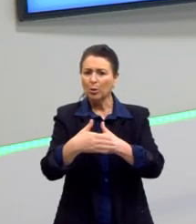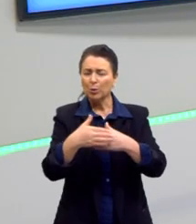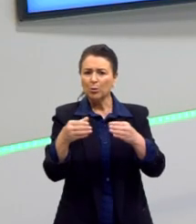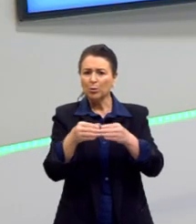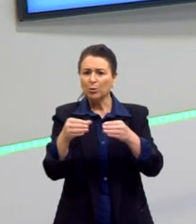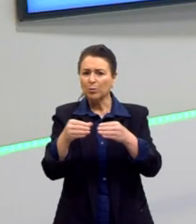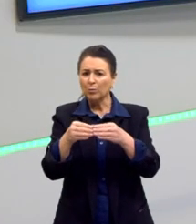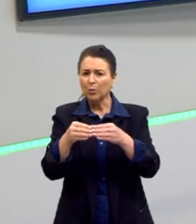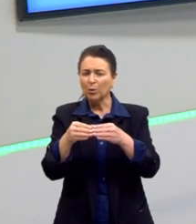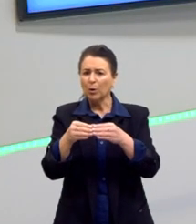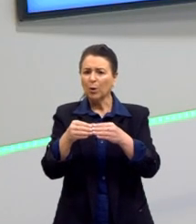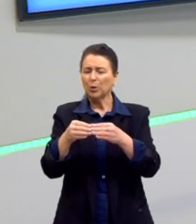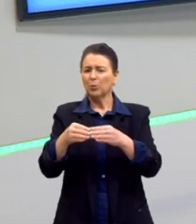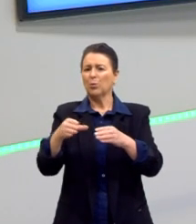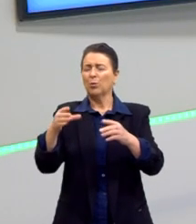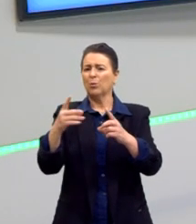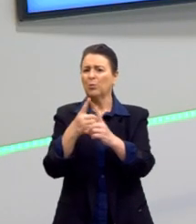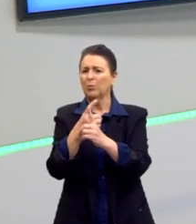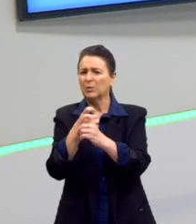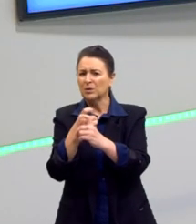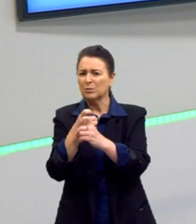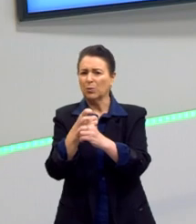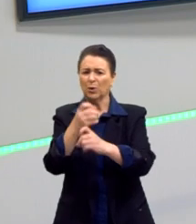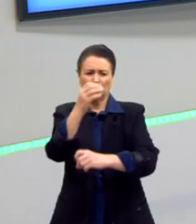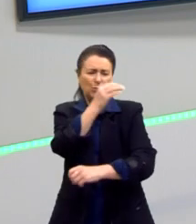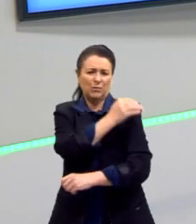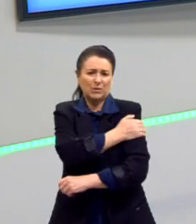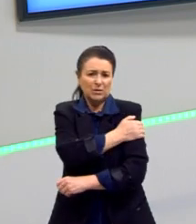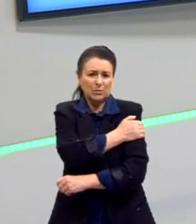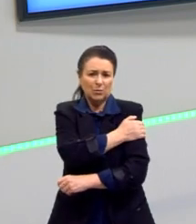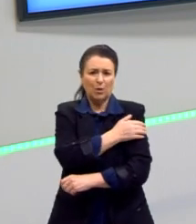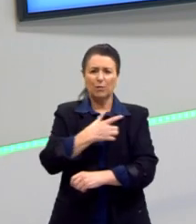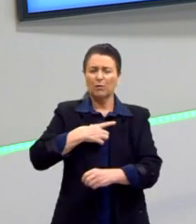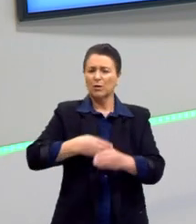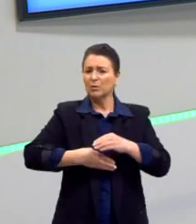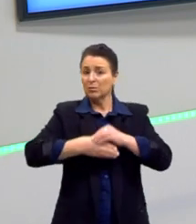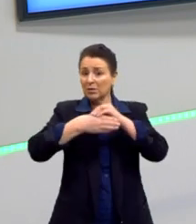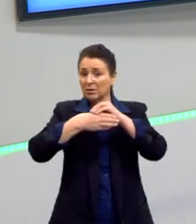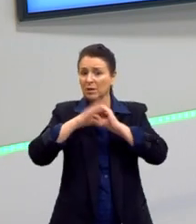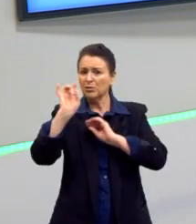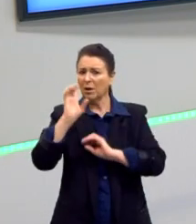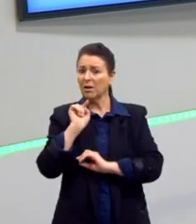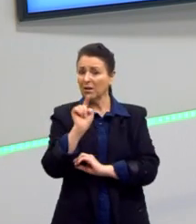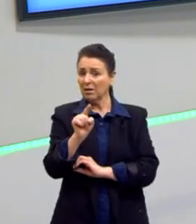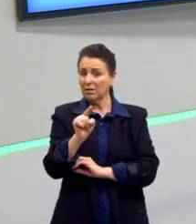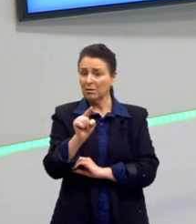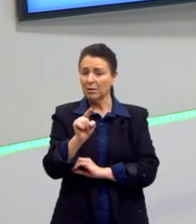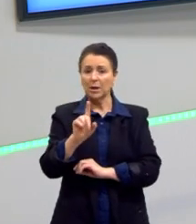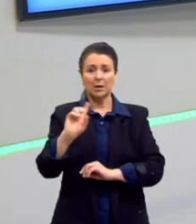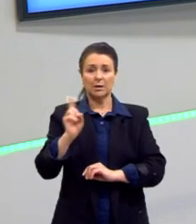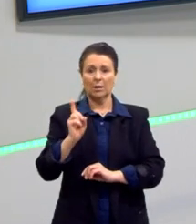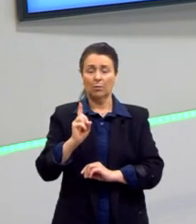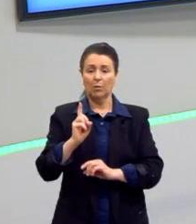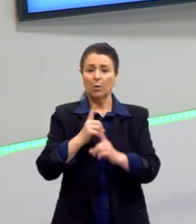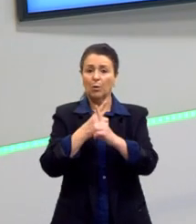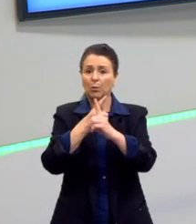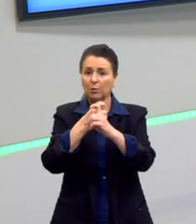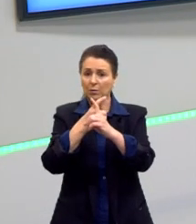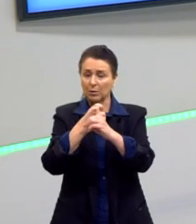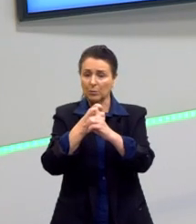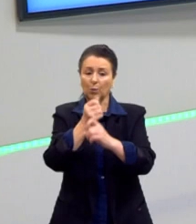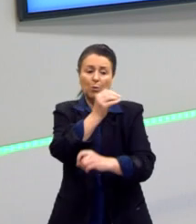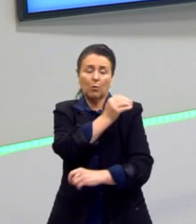só no líder. Como se o líder da nação fosse o responsável por tudo que acontece. E o nazifascismo não teria existido, não teria